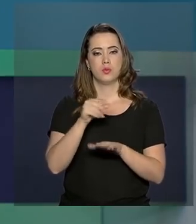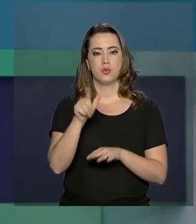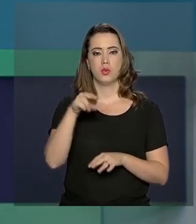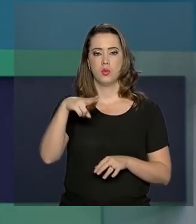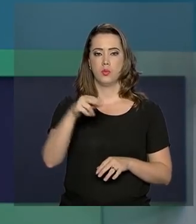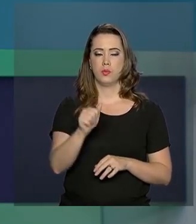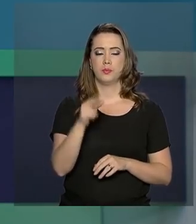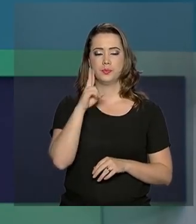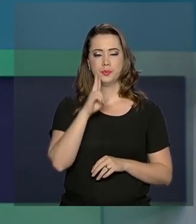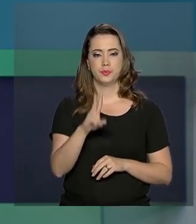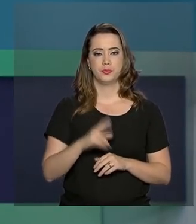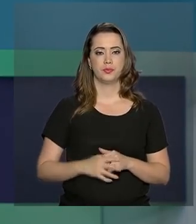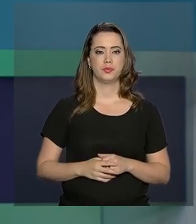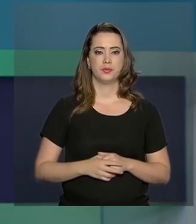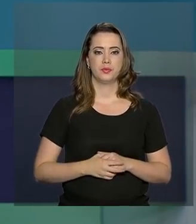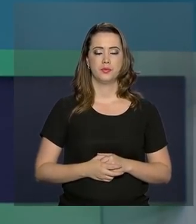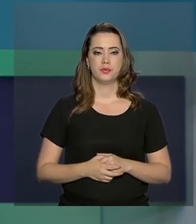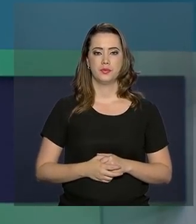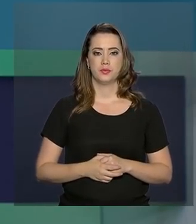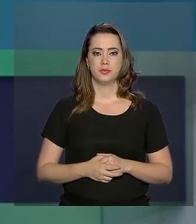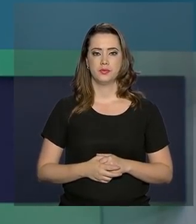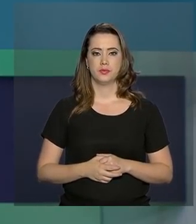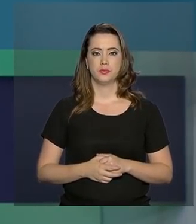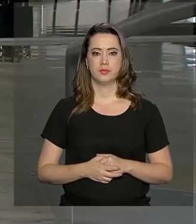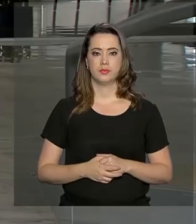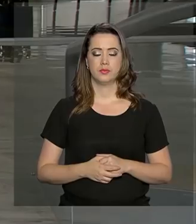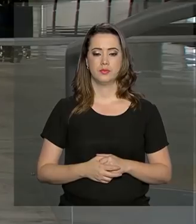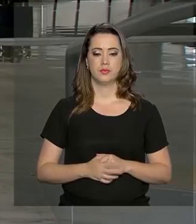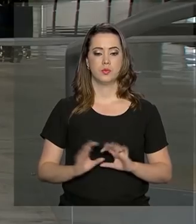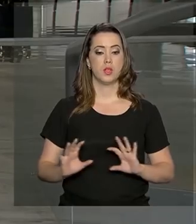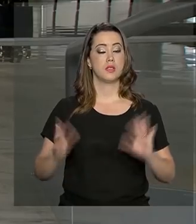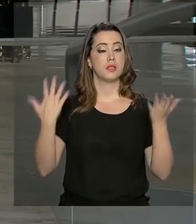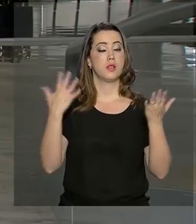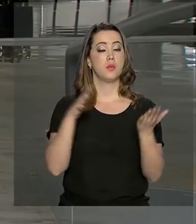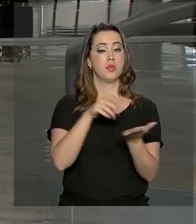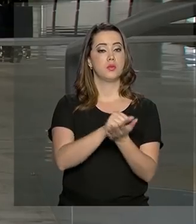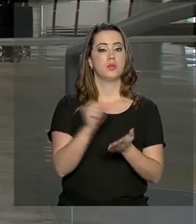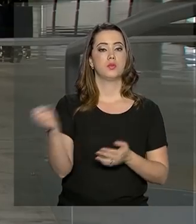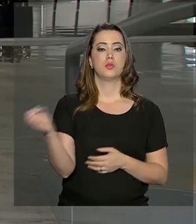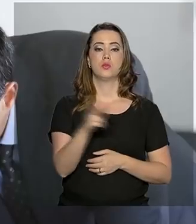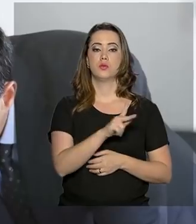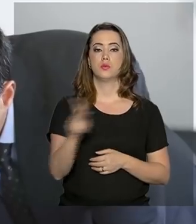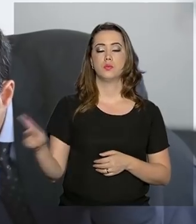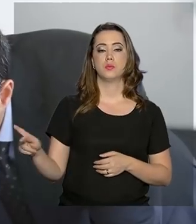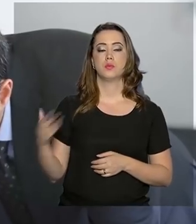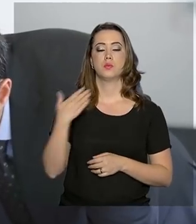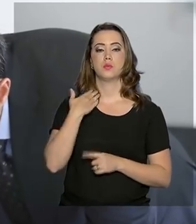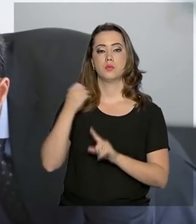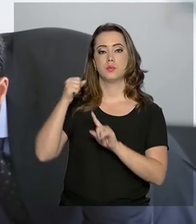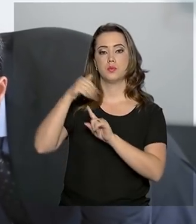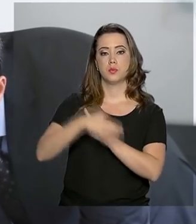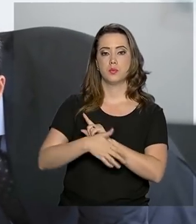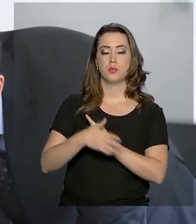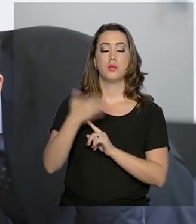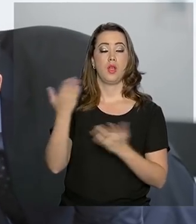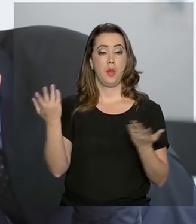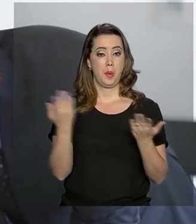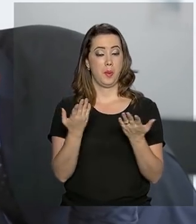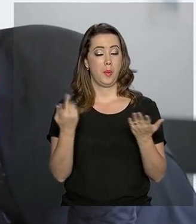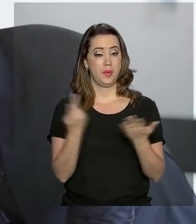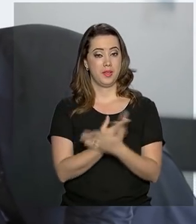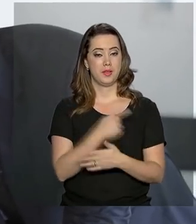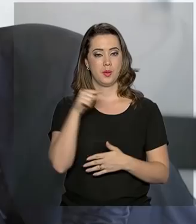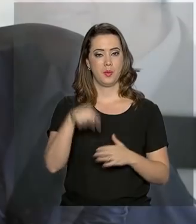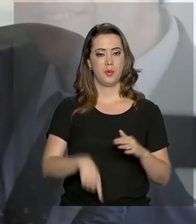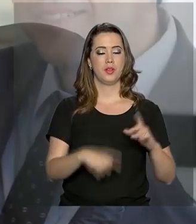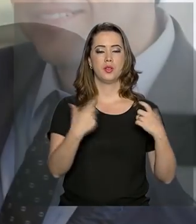a repórter Luana Karen. A cerimônia de posse do novo presidente do Banco Central, Roberto Campos Neto, foi aqui no